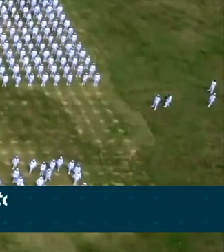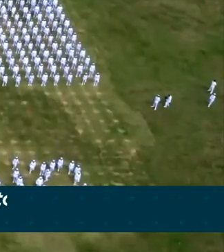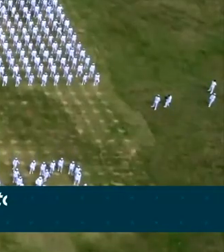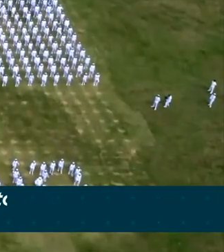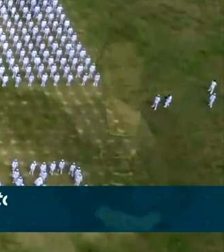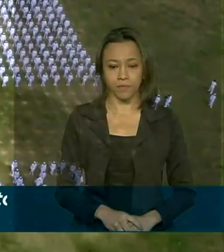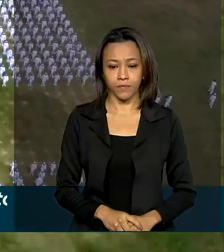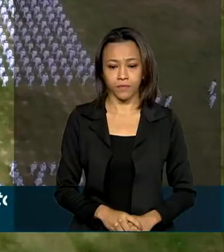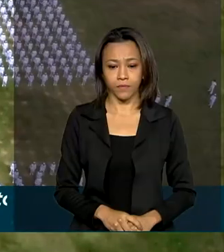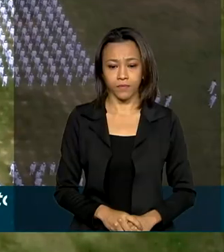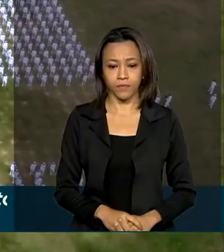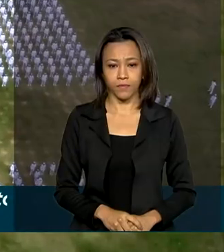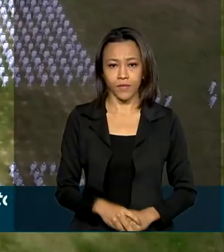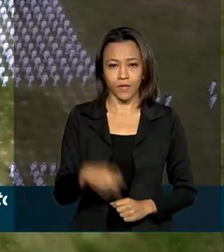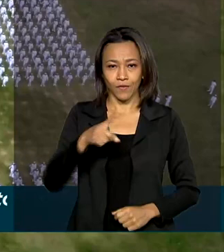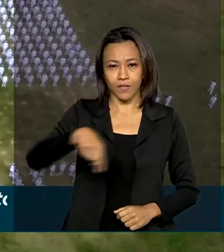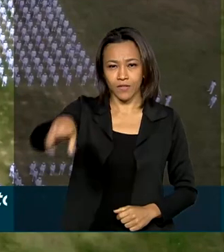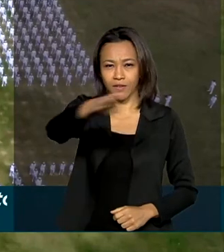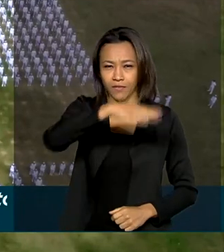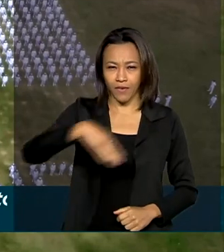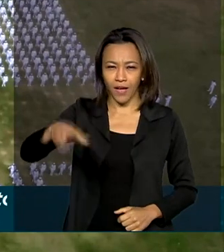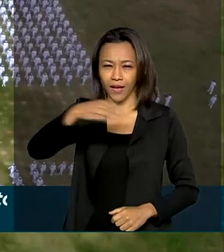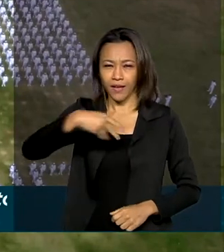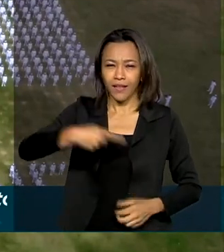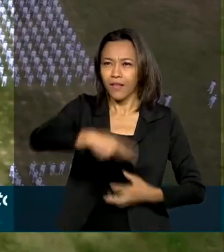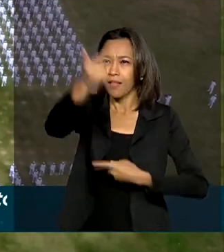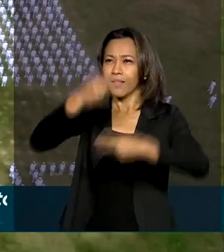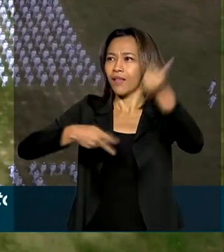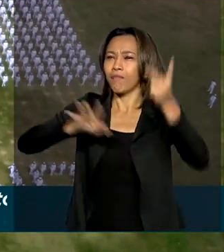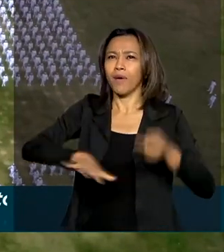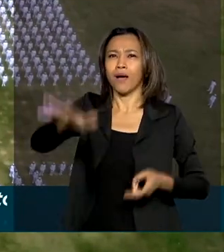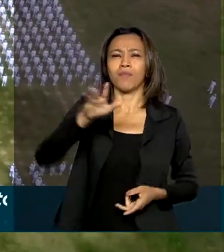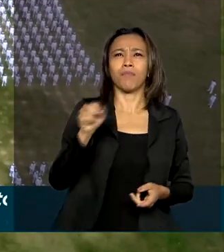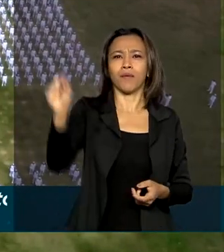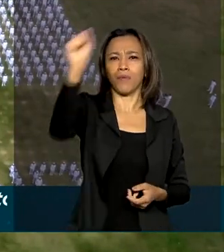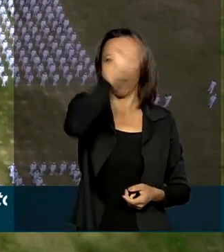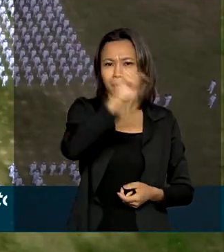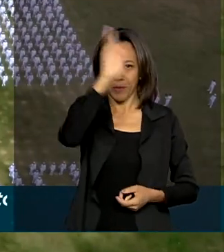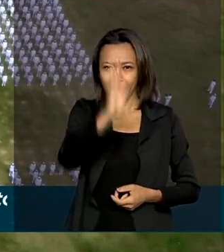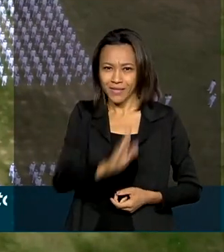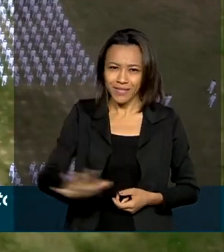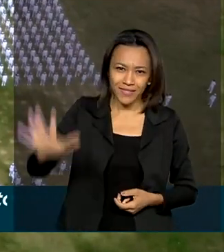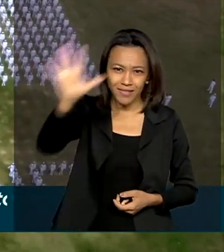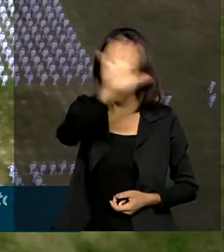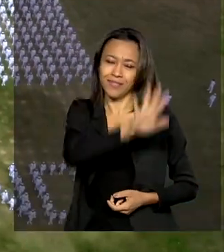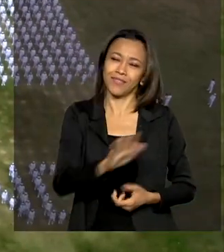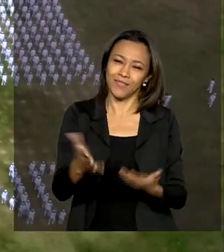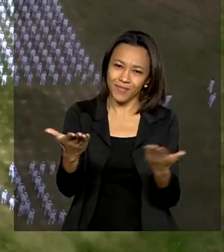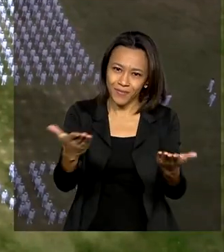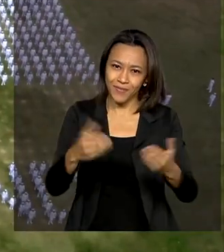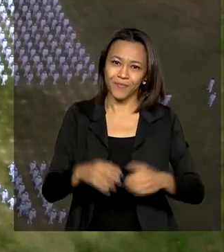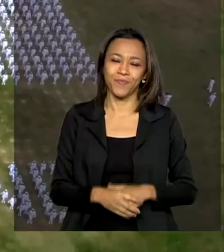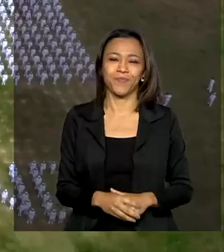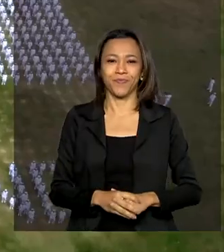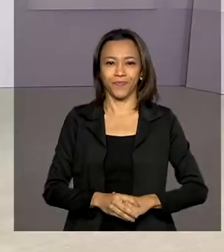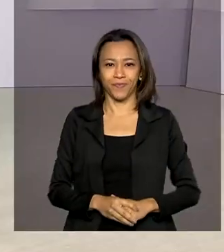todo o Brasil, levando sangue novo da nossa Marinha para os quatro cantos dessa pátria maravilhosa.